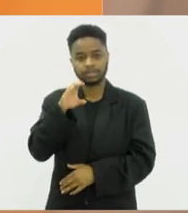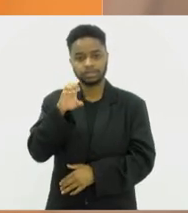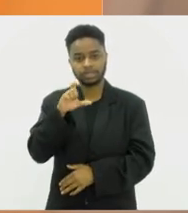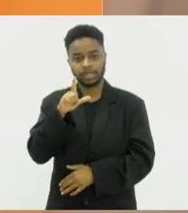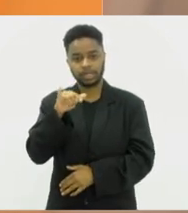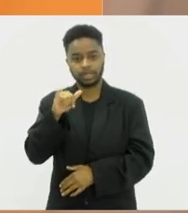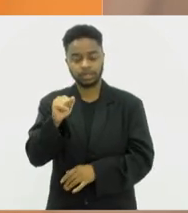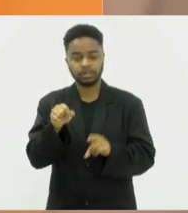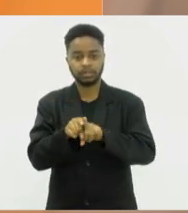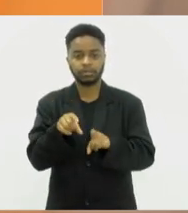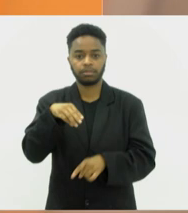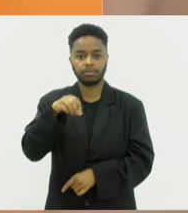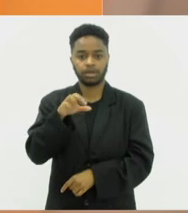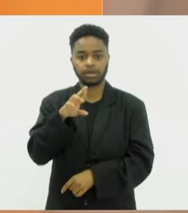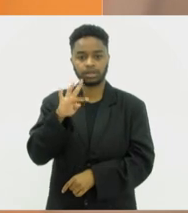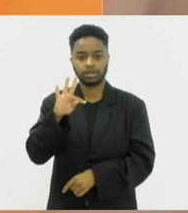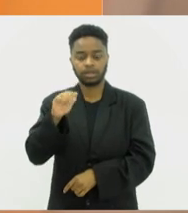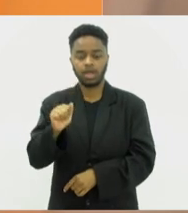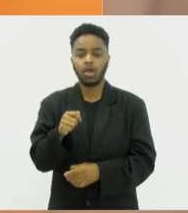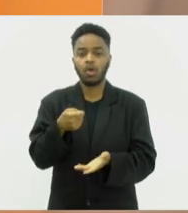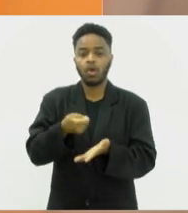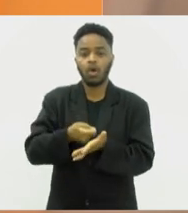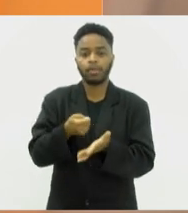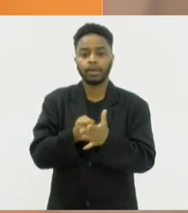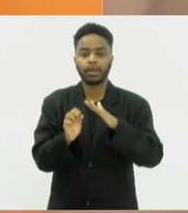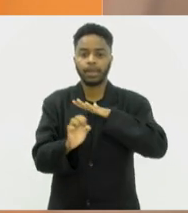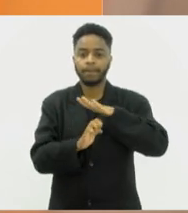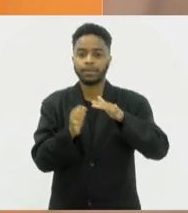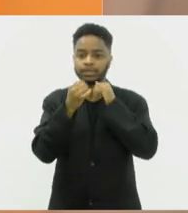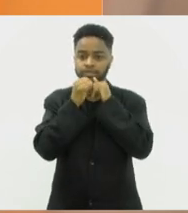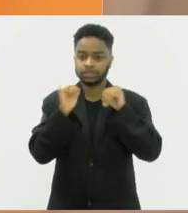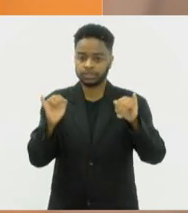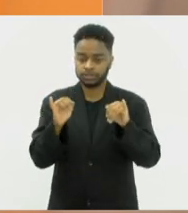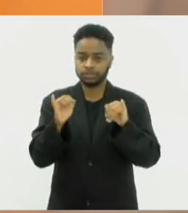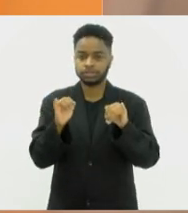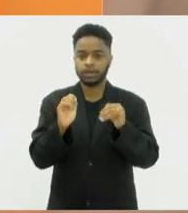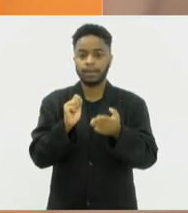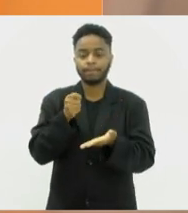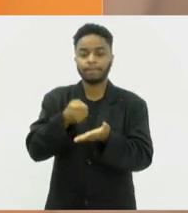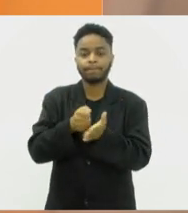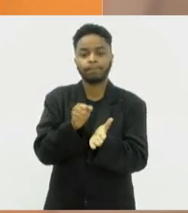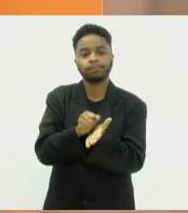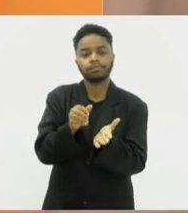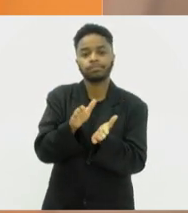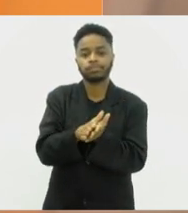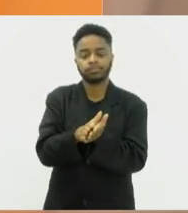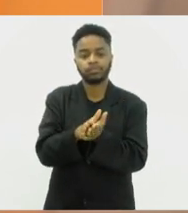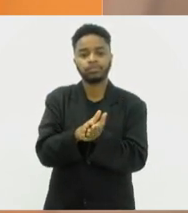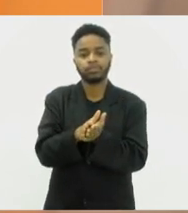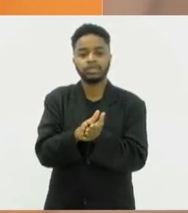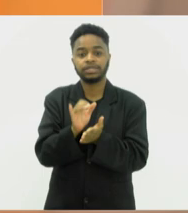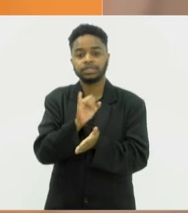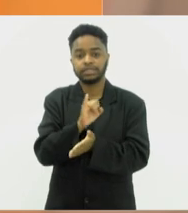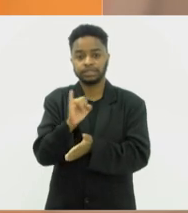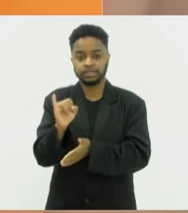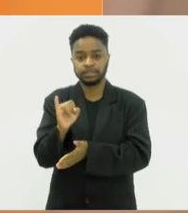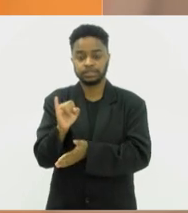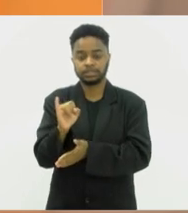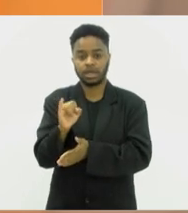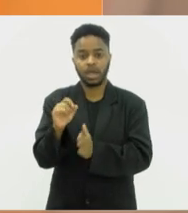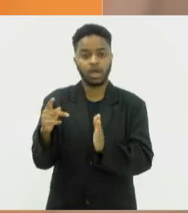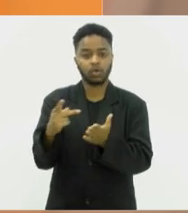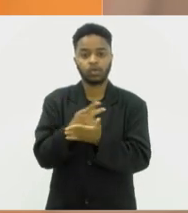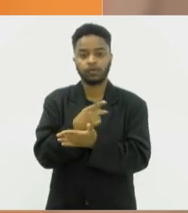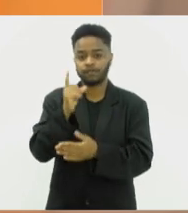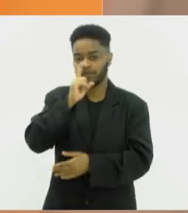Jordão e Marta Rocha, que obriga as concessionárias de energia elétrica a pagar multa indenizatória ao consumidor em caso